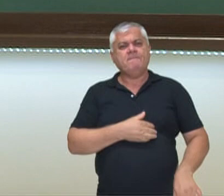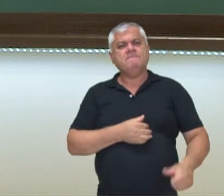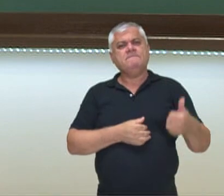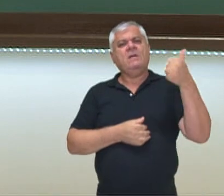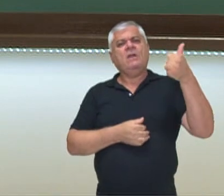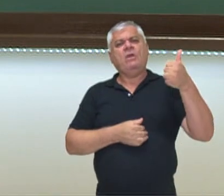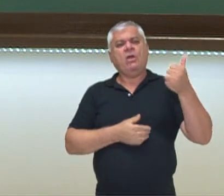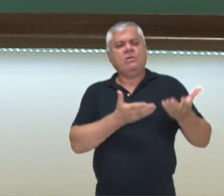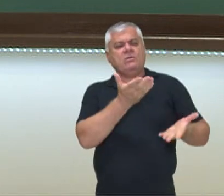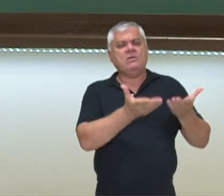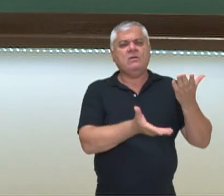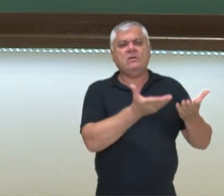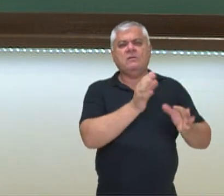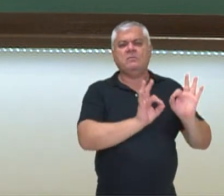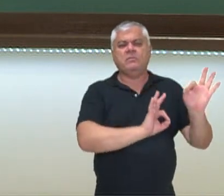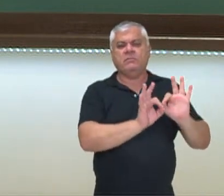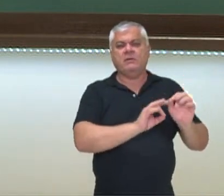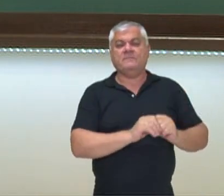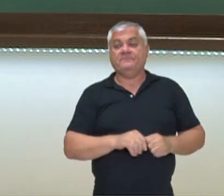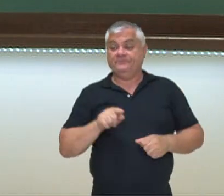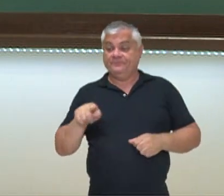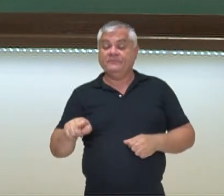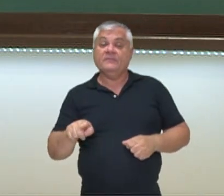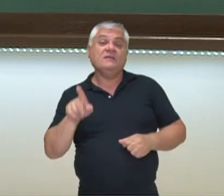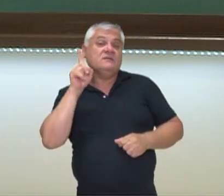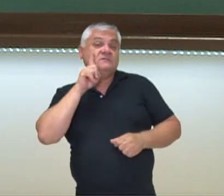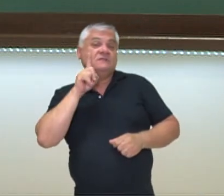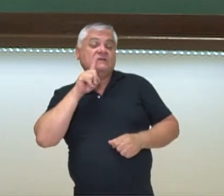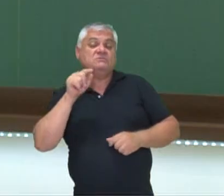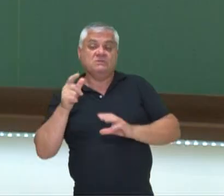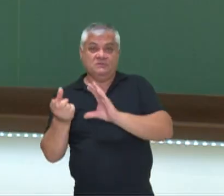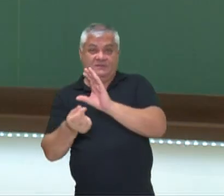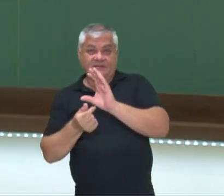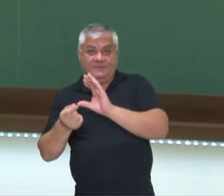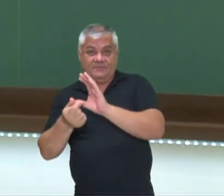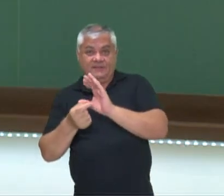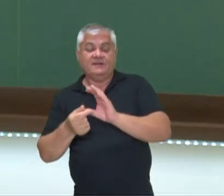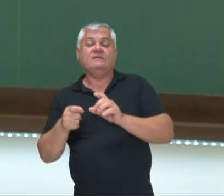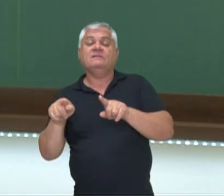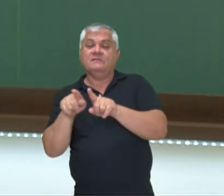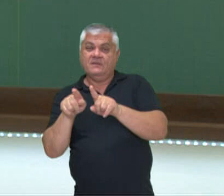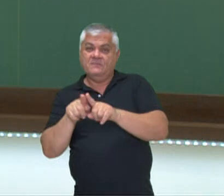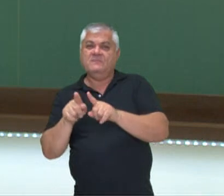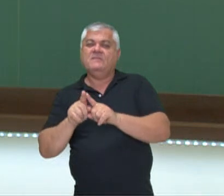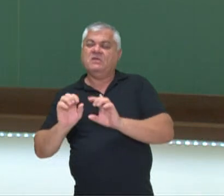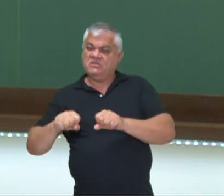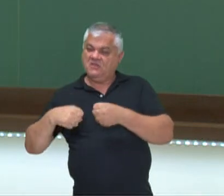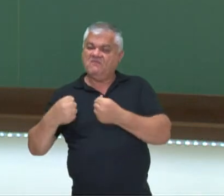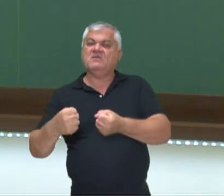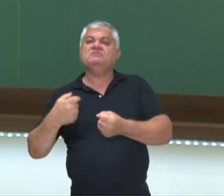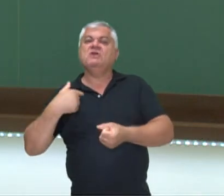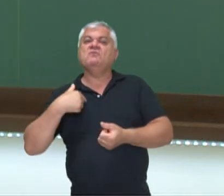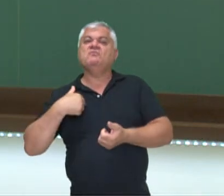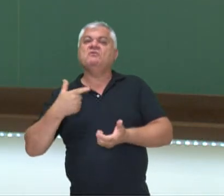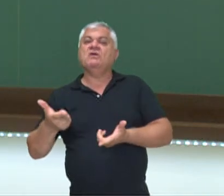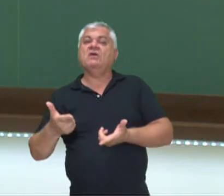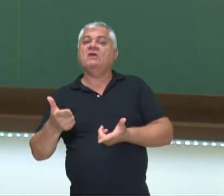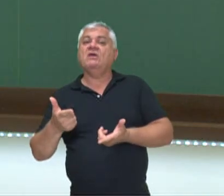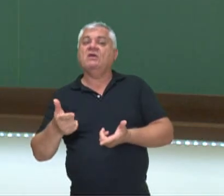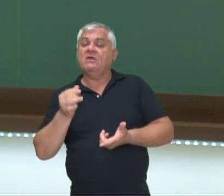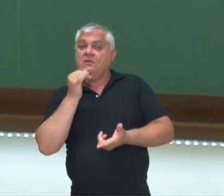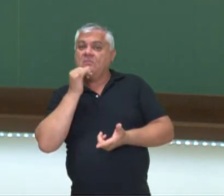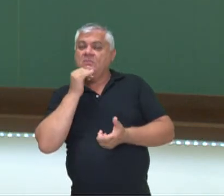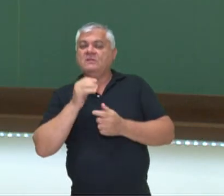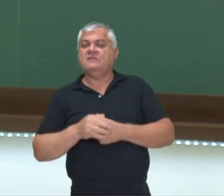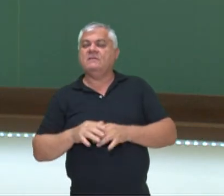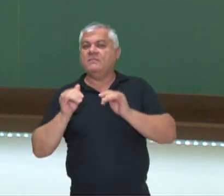com equilíbrio, planificação. E do outro lado, capitalista, os norte-americanos também defendiam até com um tipo de